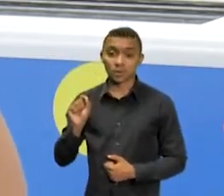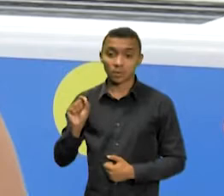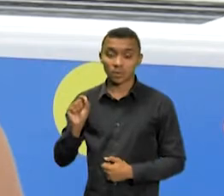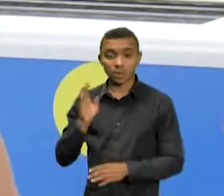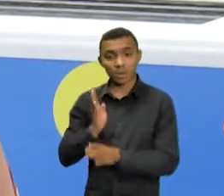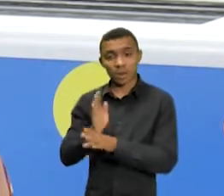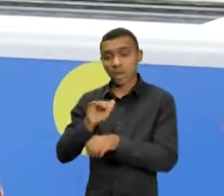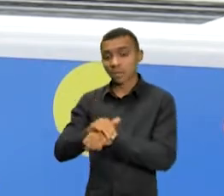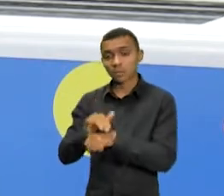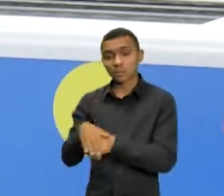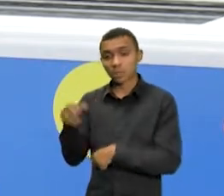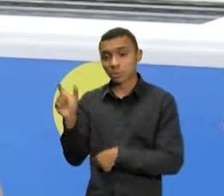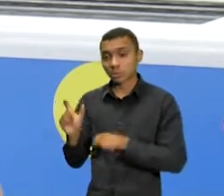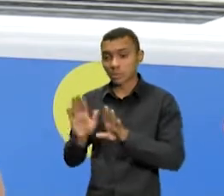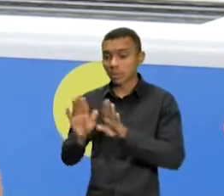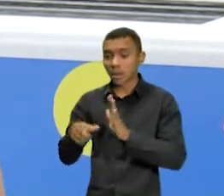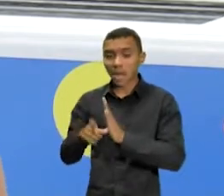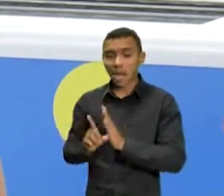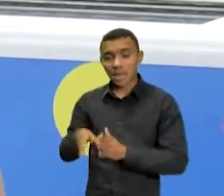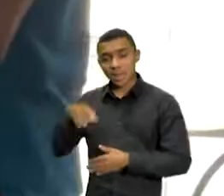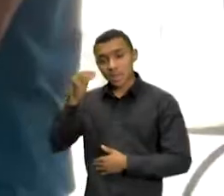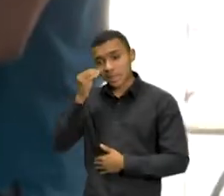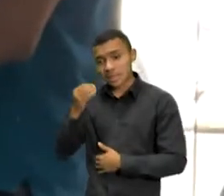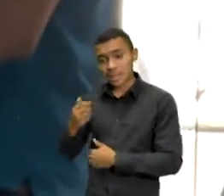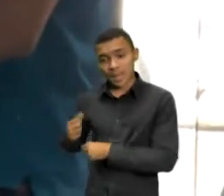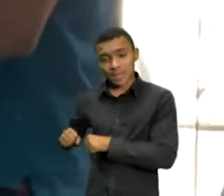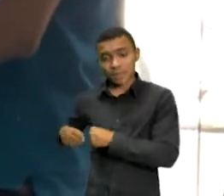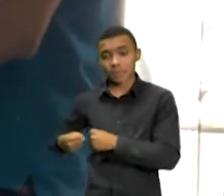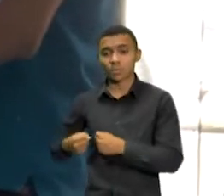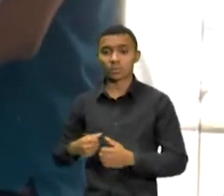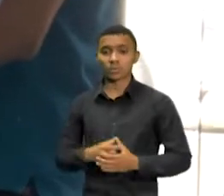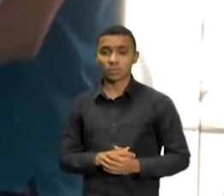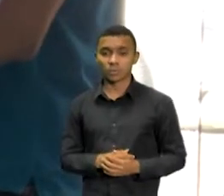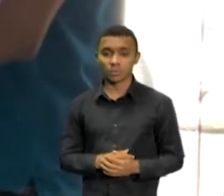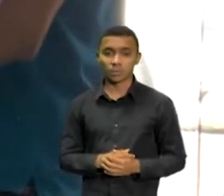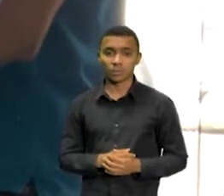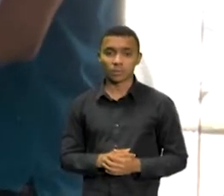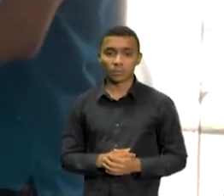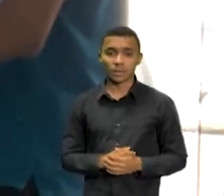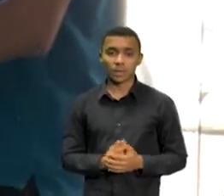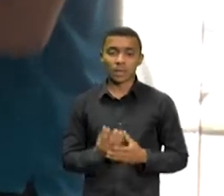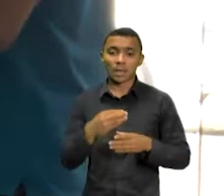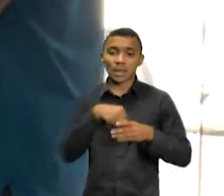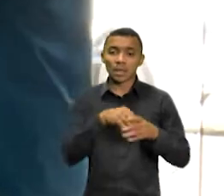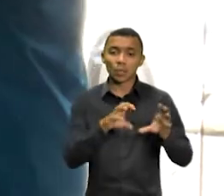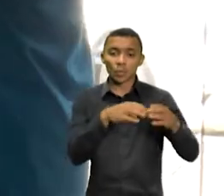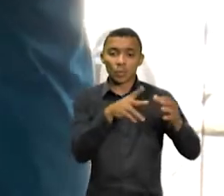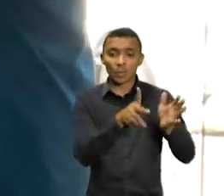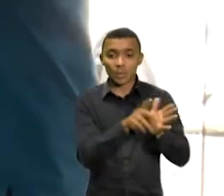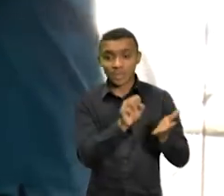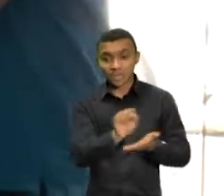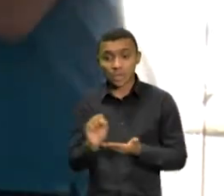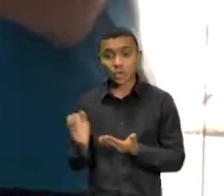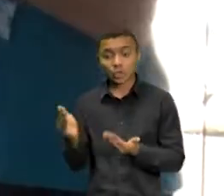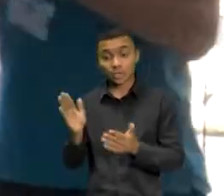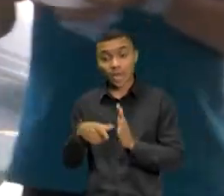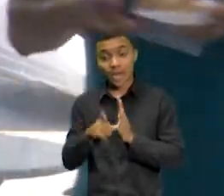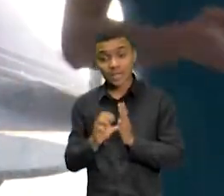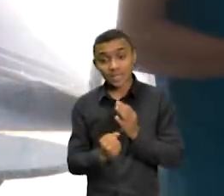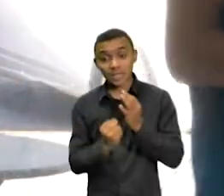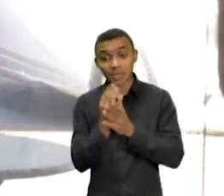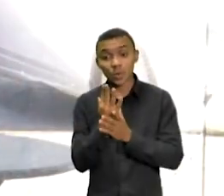é e lutar por quem você é como profissional. O Centro de Defesa da Criança e do Adolescente criou, em 2020,